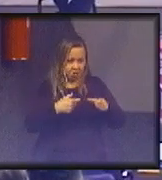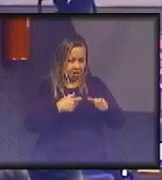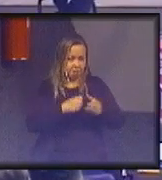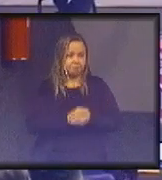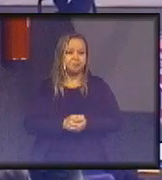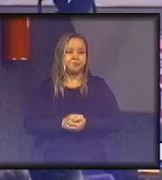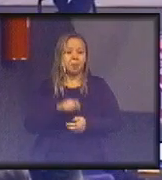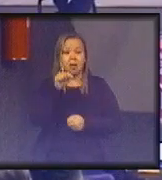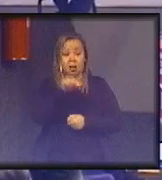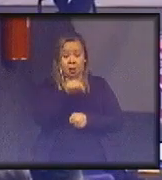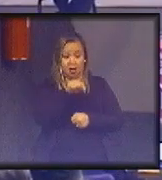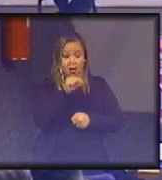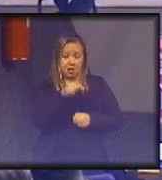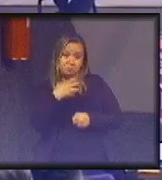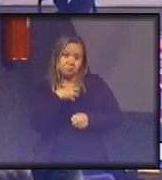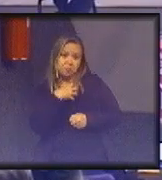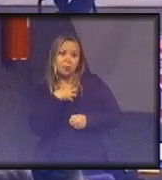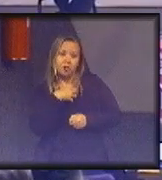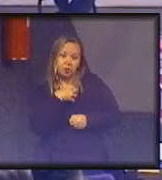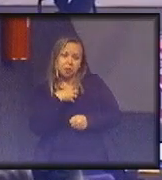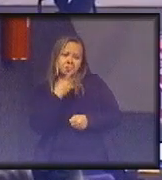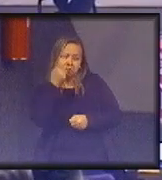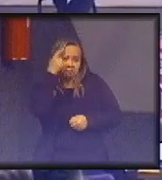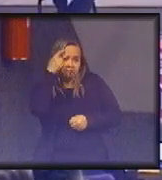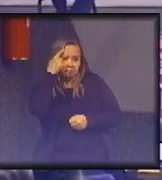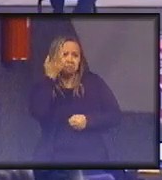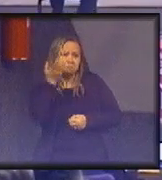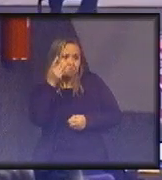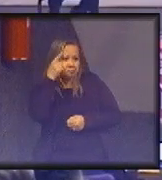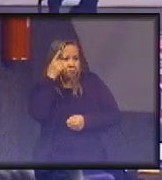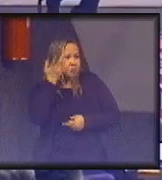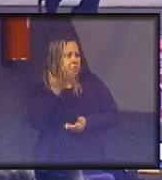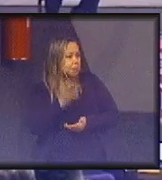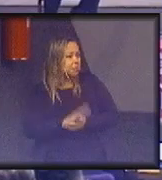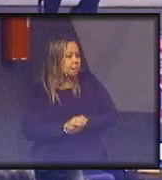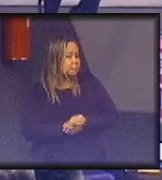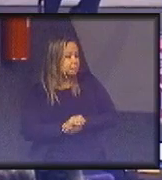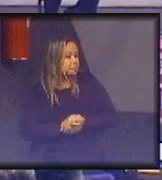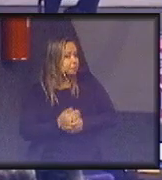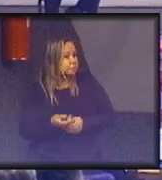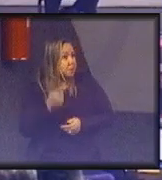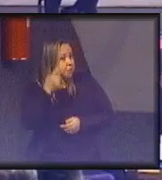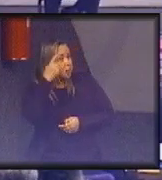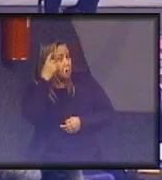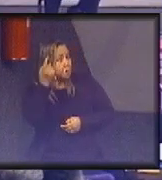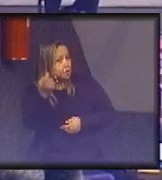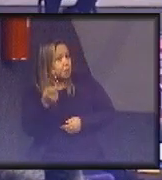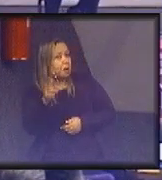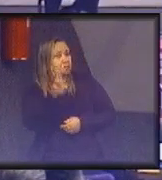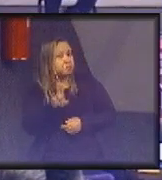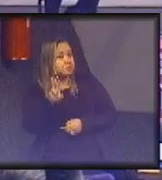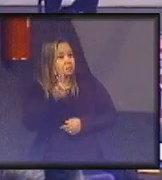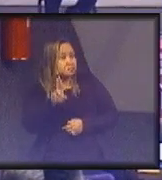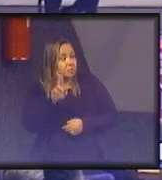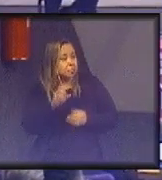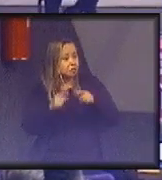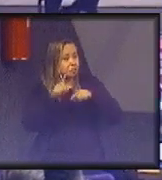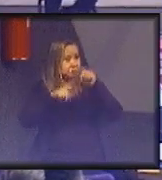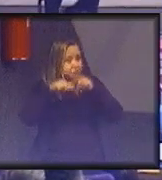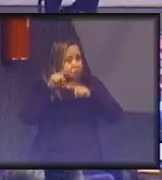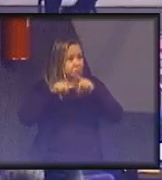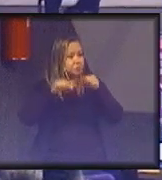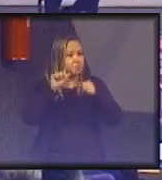E essa é uma maneira de se pensar. Então, pensar do ponto de vista de produção e consumo sustentável em energia,